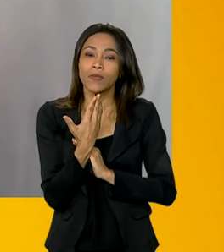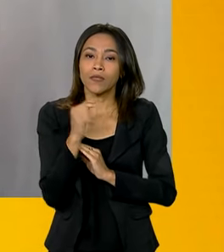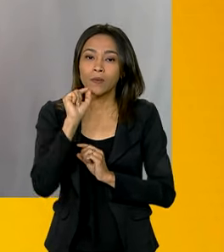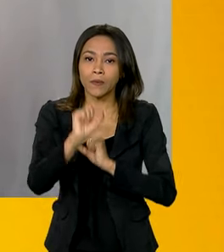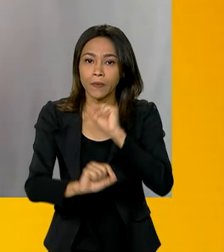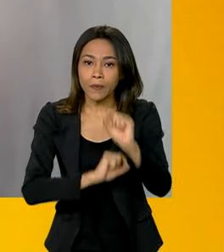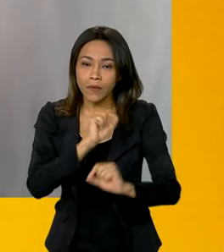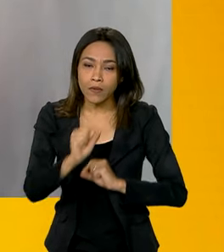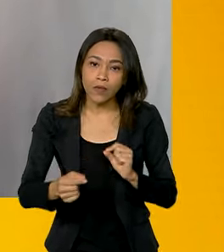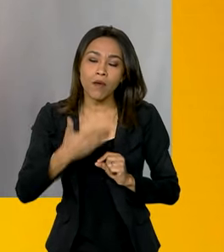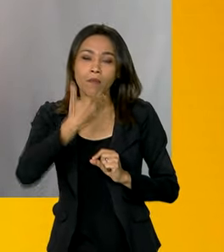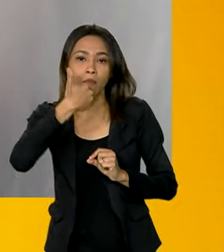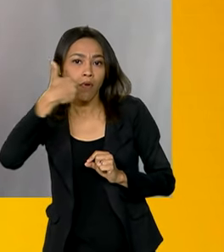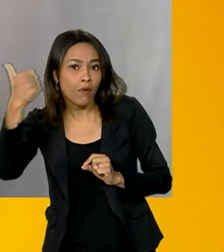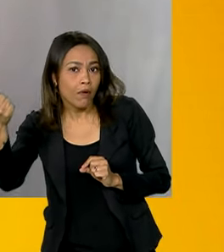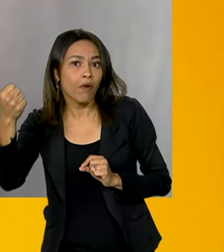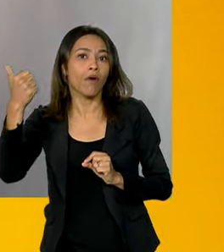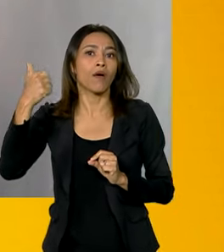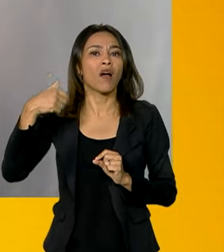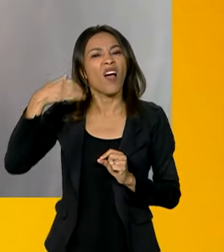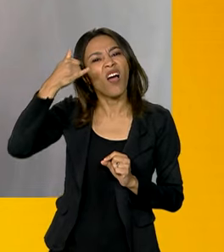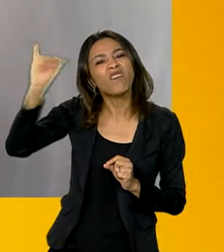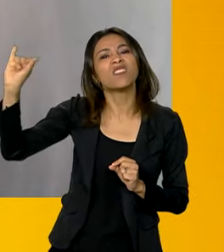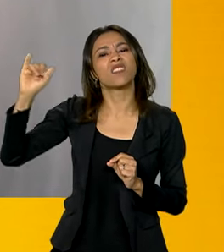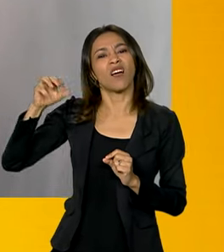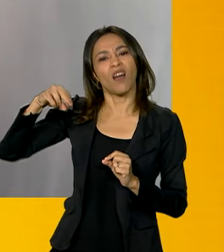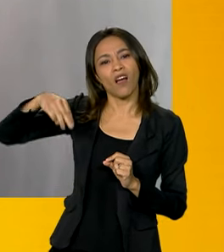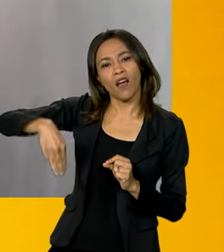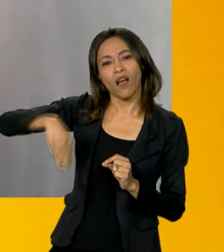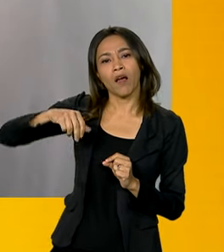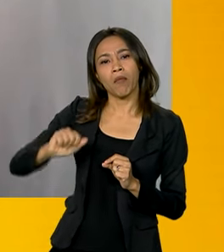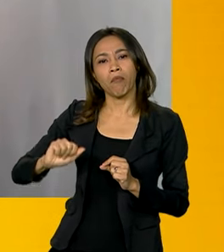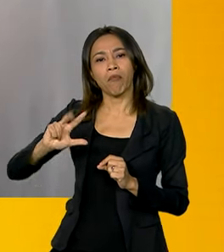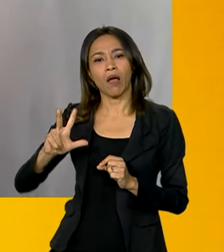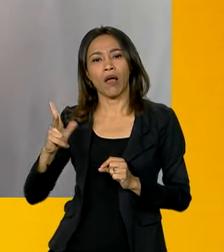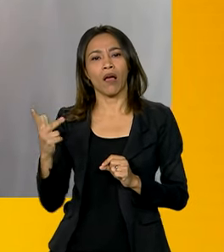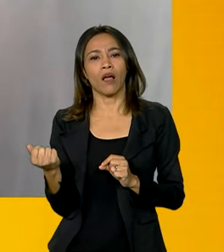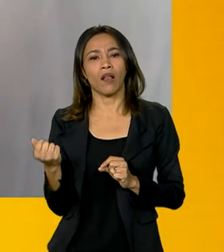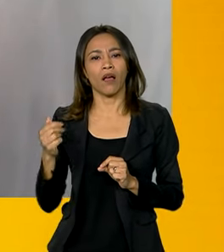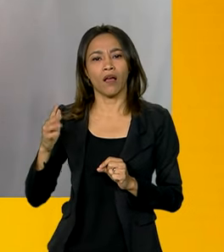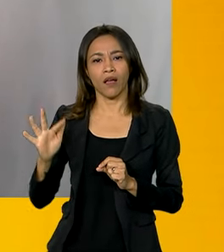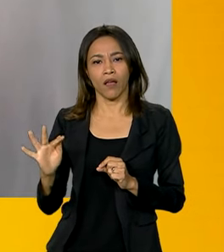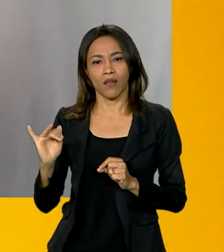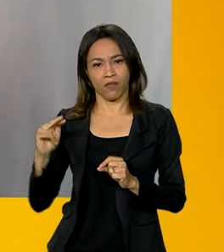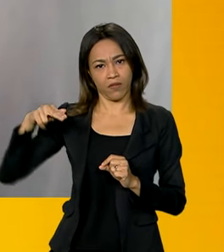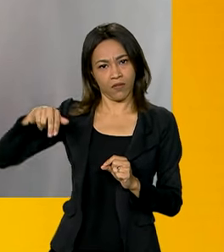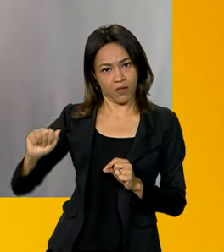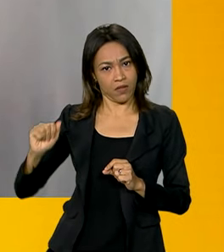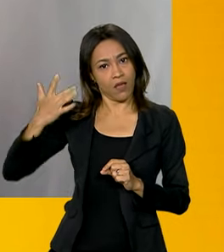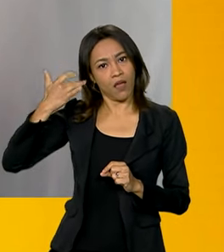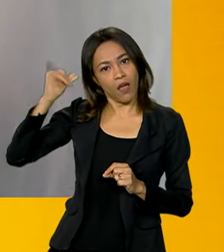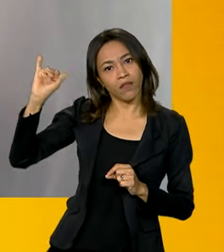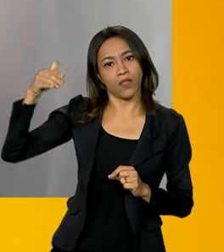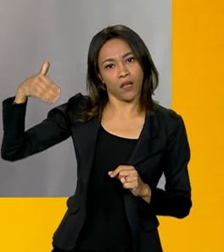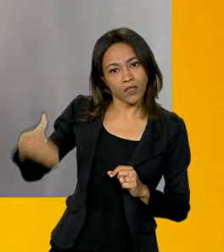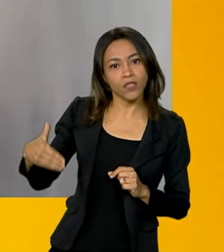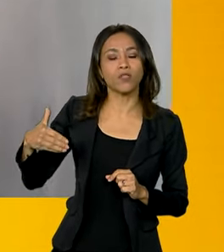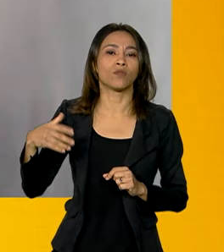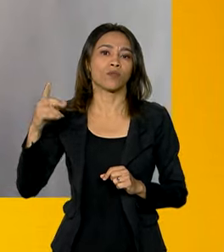processamento da declaração, tendo menos malhas. Aquelas malhas que eles programam na declaração que eram referentes ao